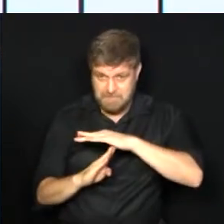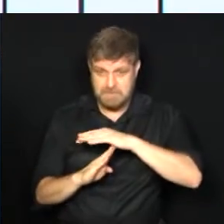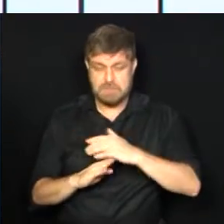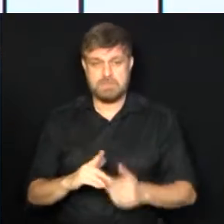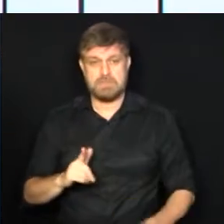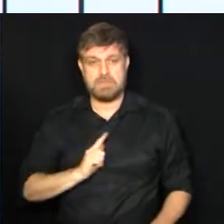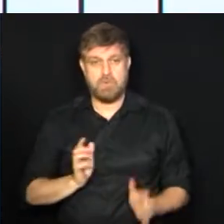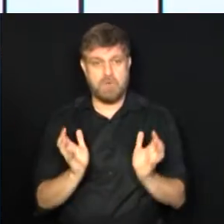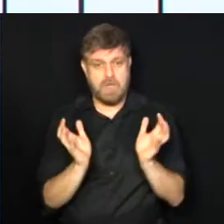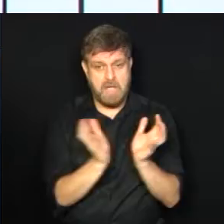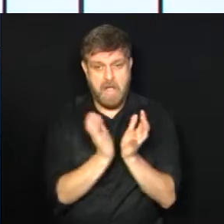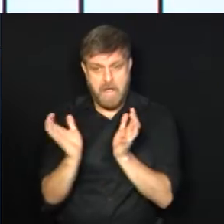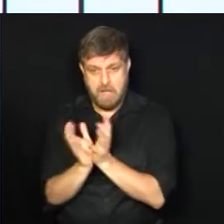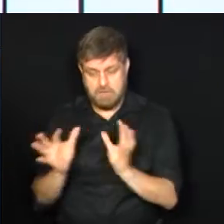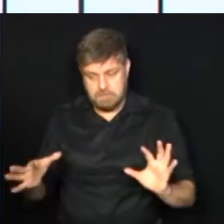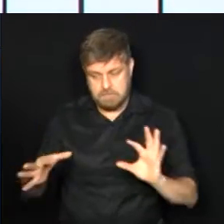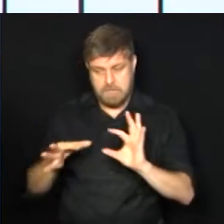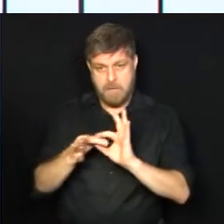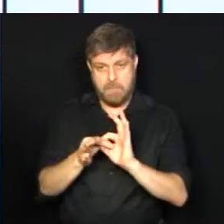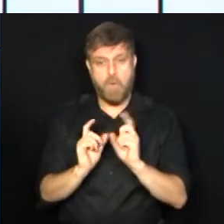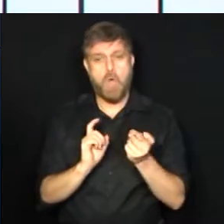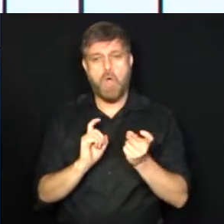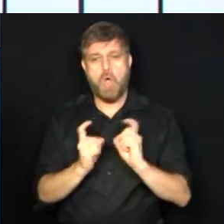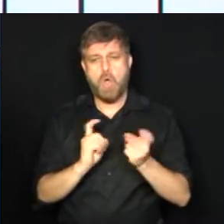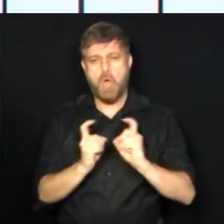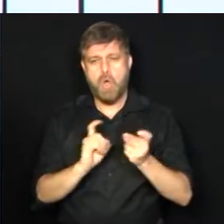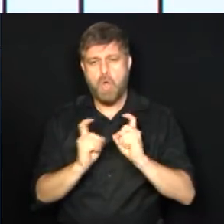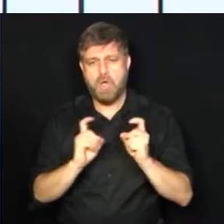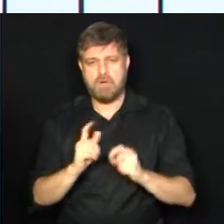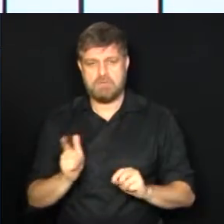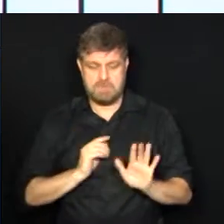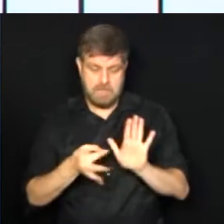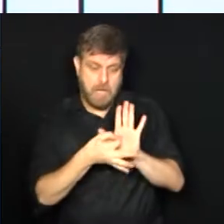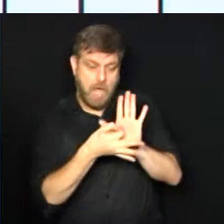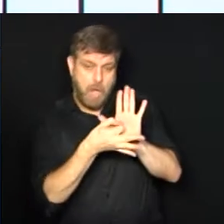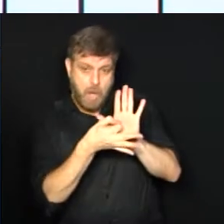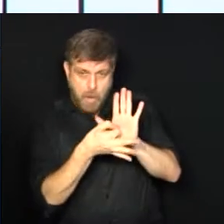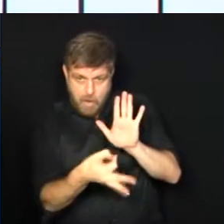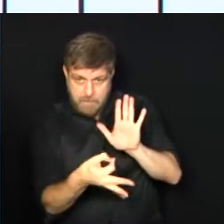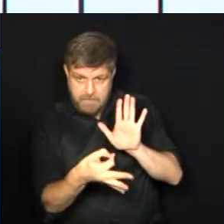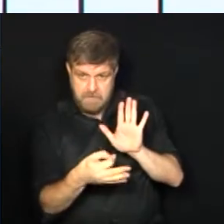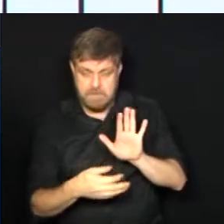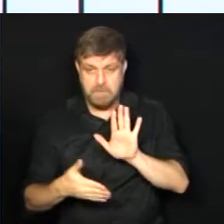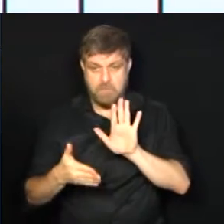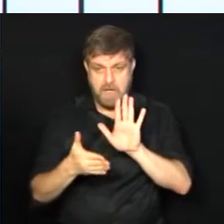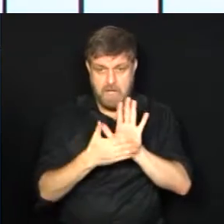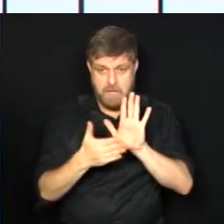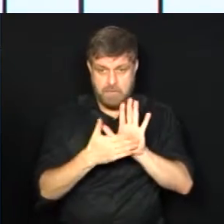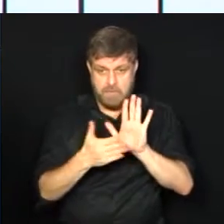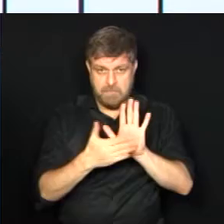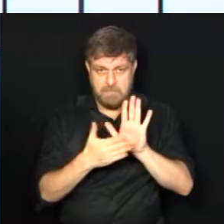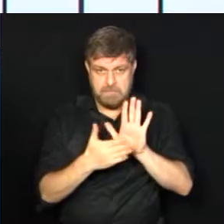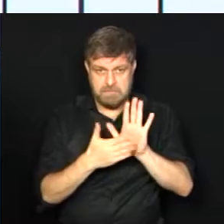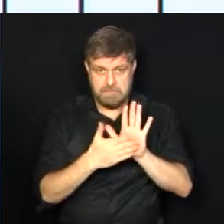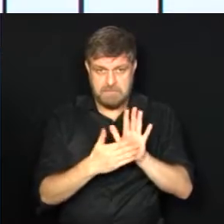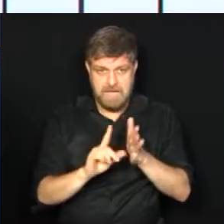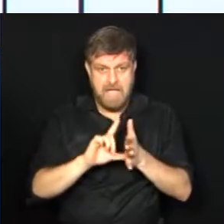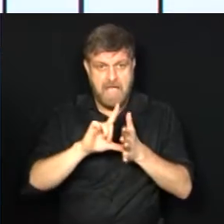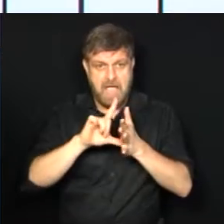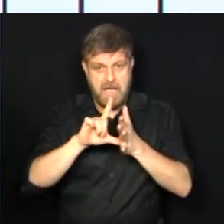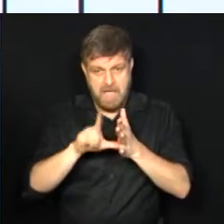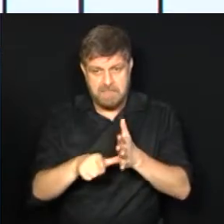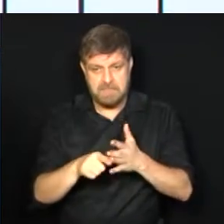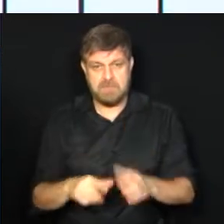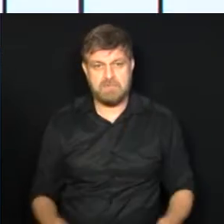essas comissões se reúnam, deem aí o parecer a essa proposta que deverá depois